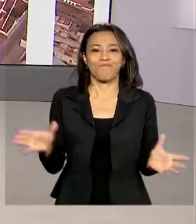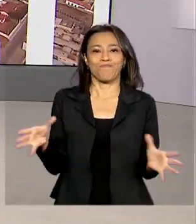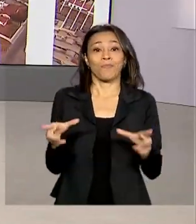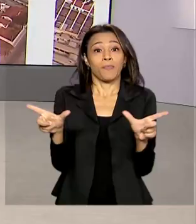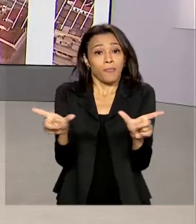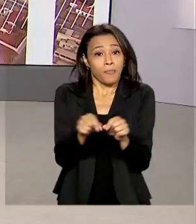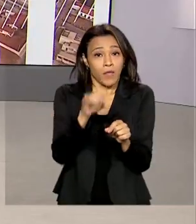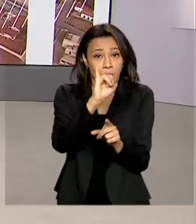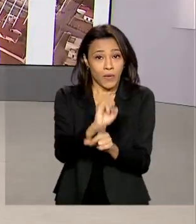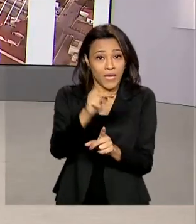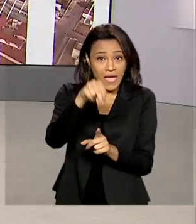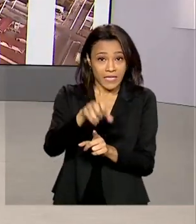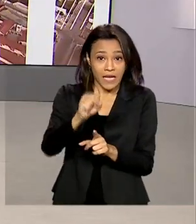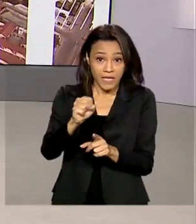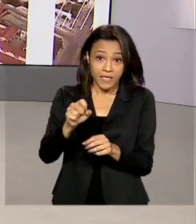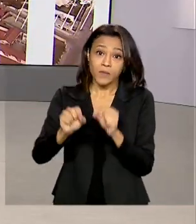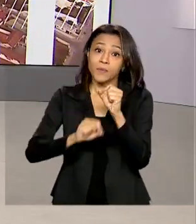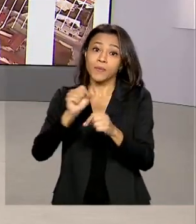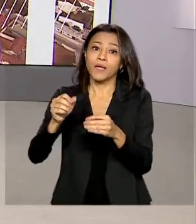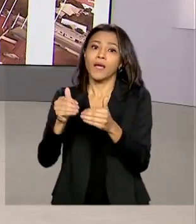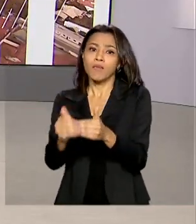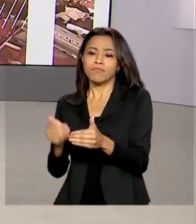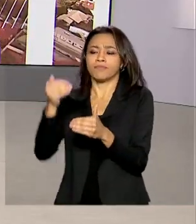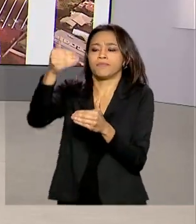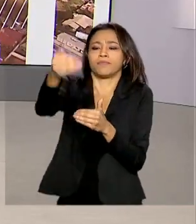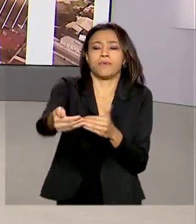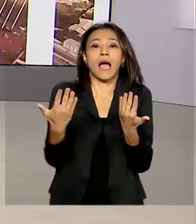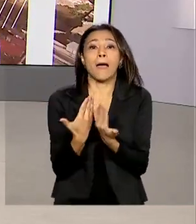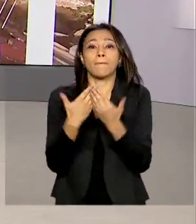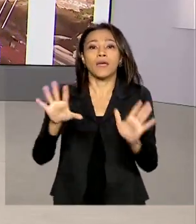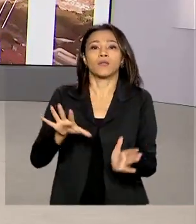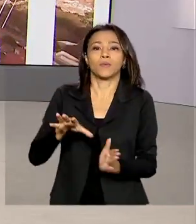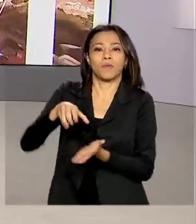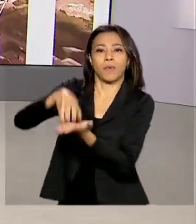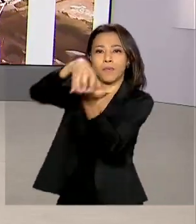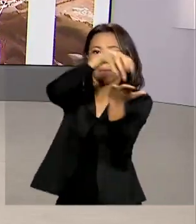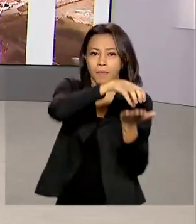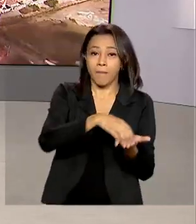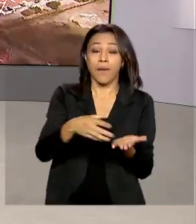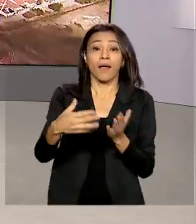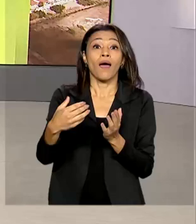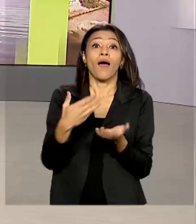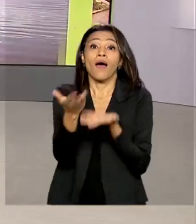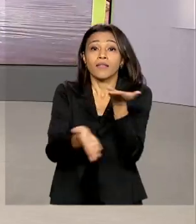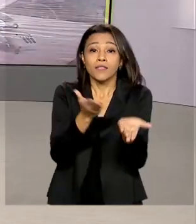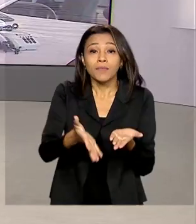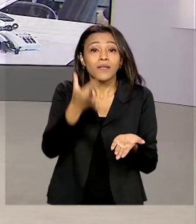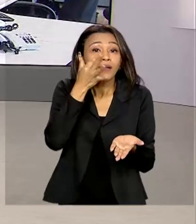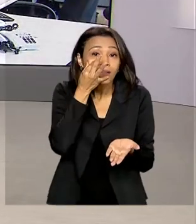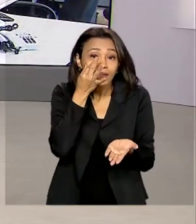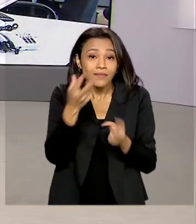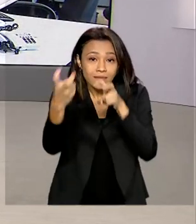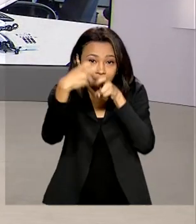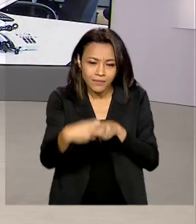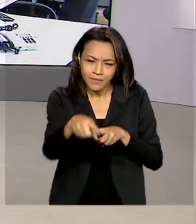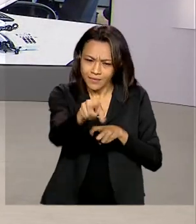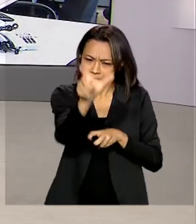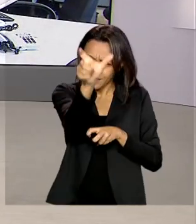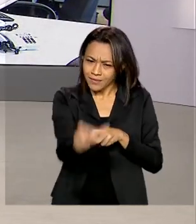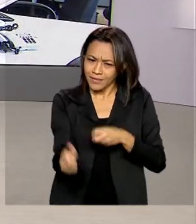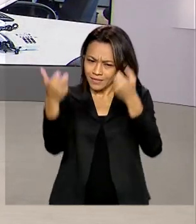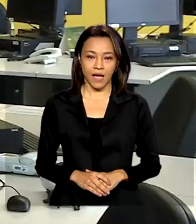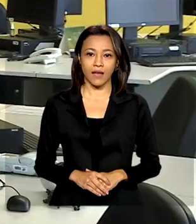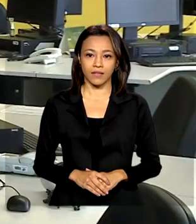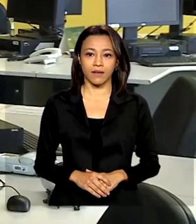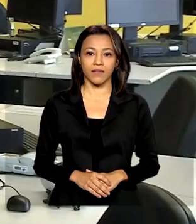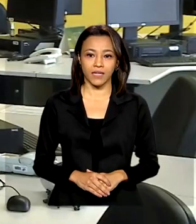INSS adiou a data de reabertura das agências para atendimento presencial. Ao vivo do Rio de Janeiro, Flávia Grossi tem os detalhes. Bom dia,